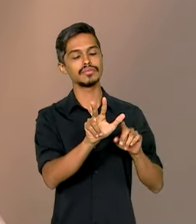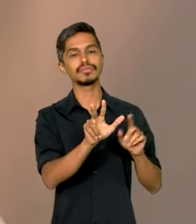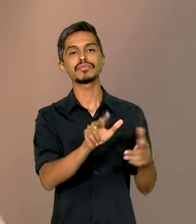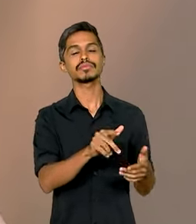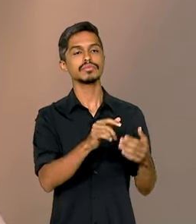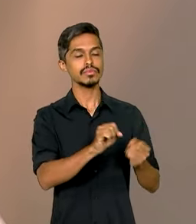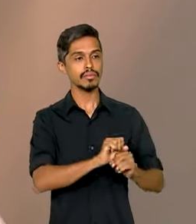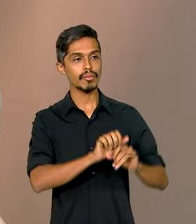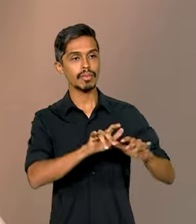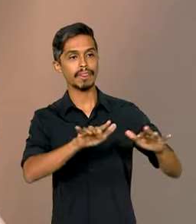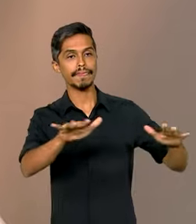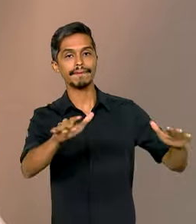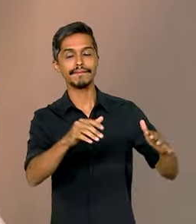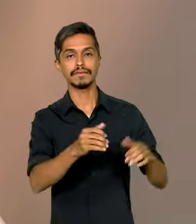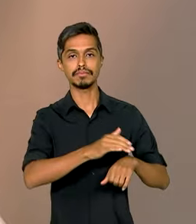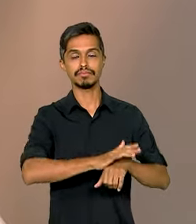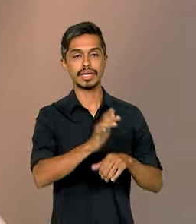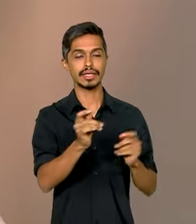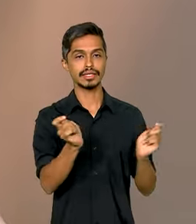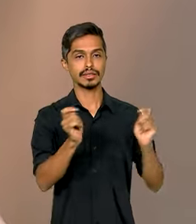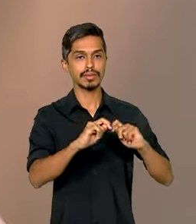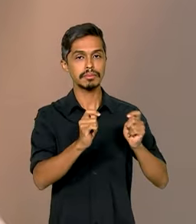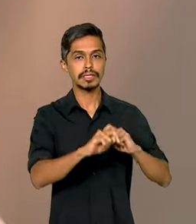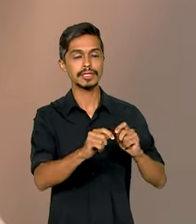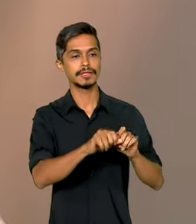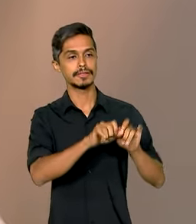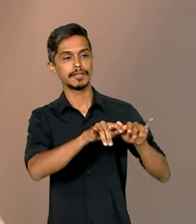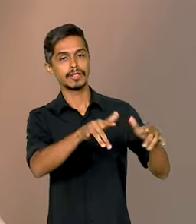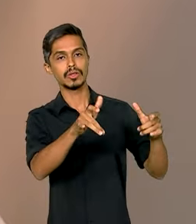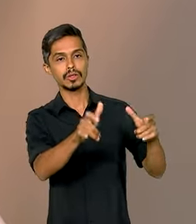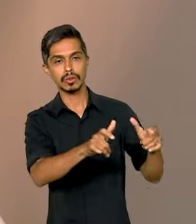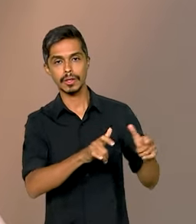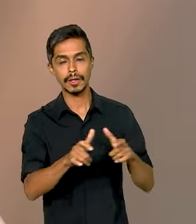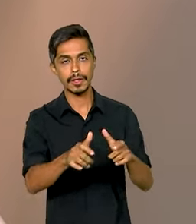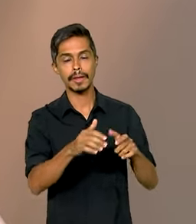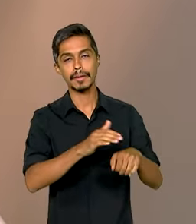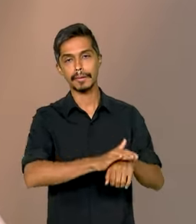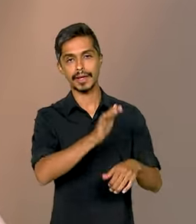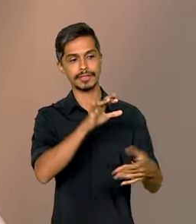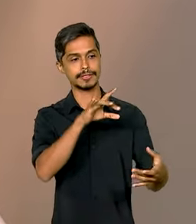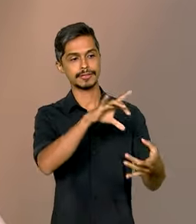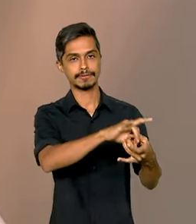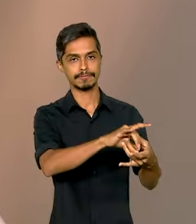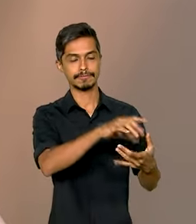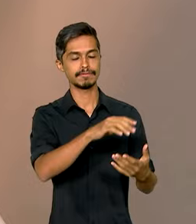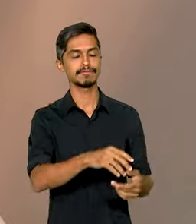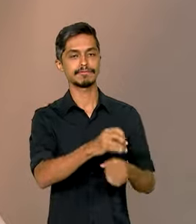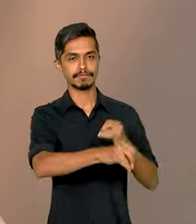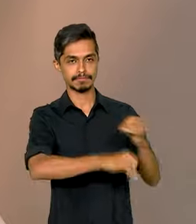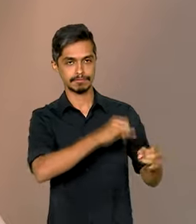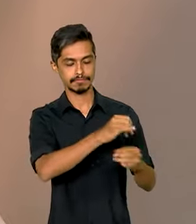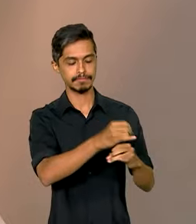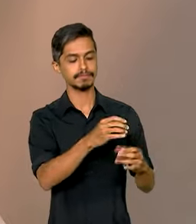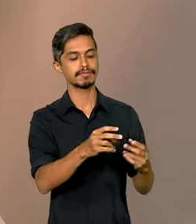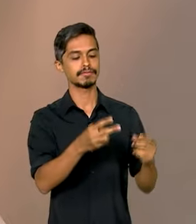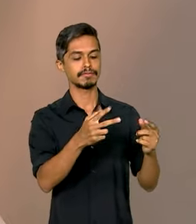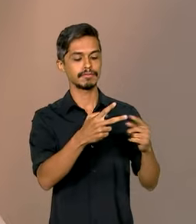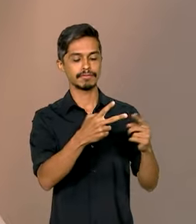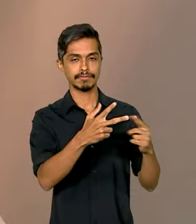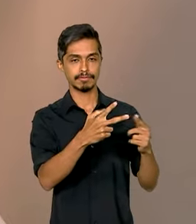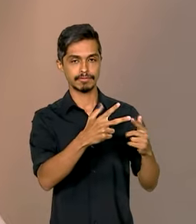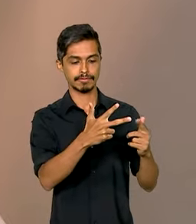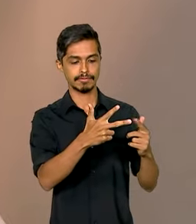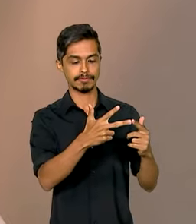a cobertura, levar uma melhor cobertura para algumas localidades. Segundo, realizar essa